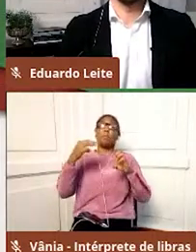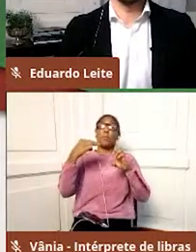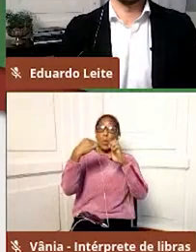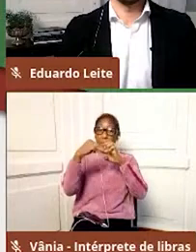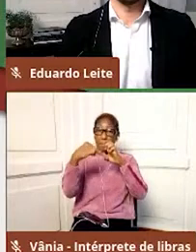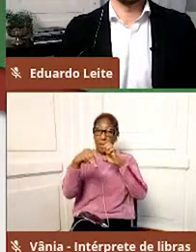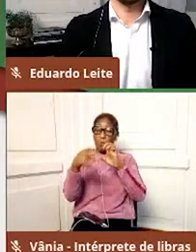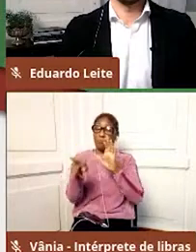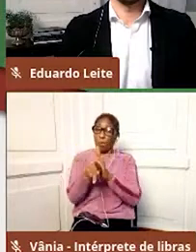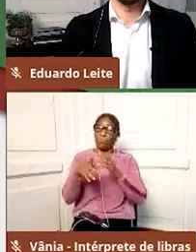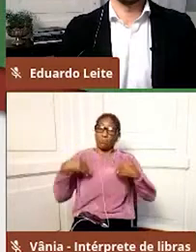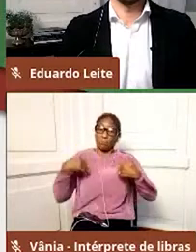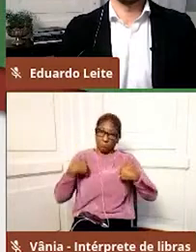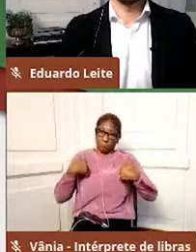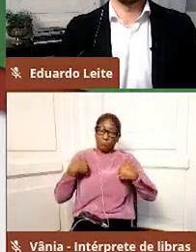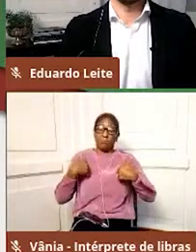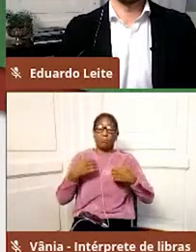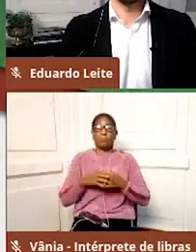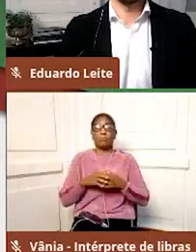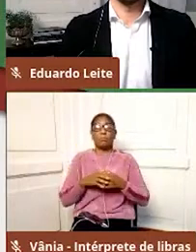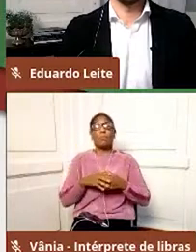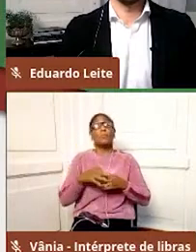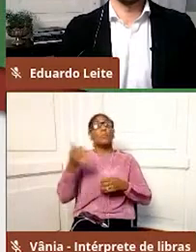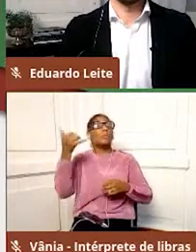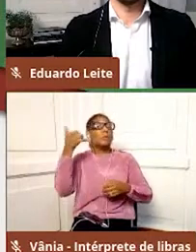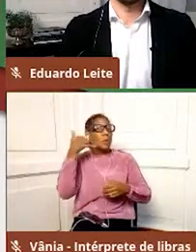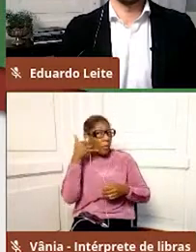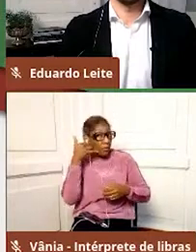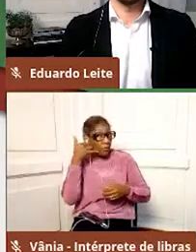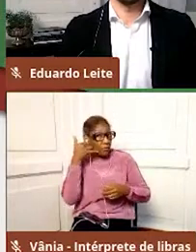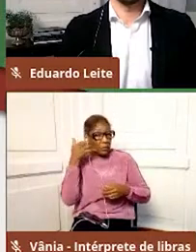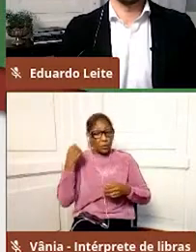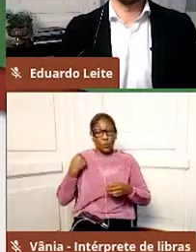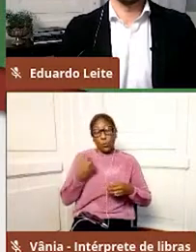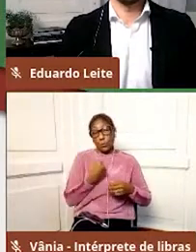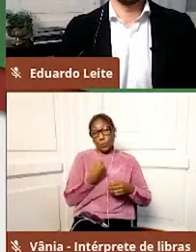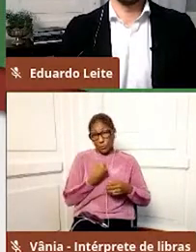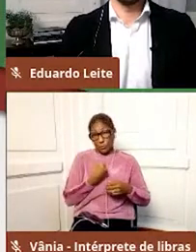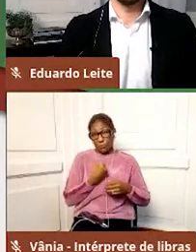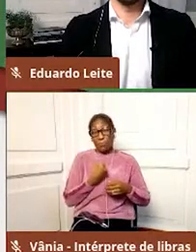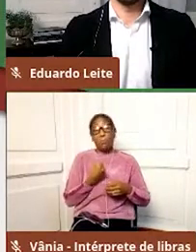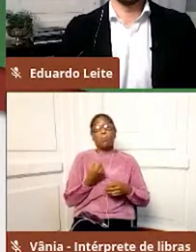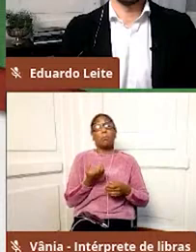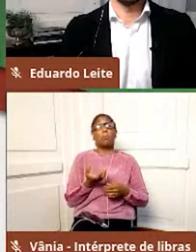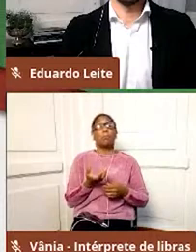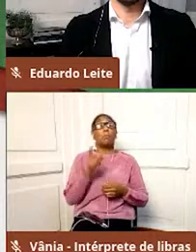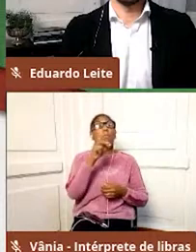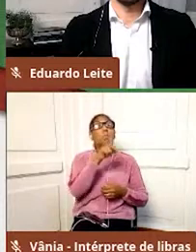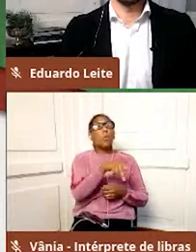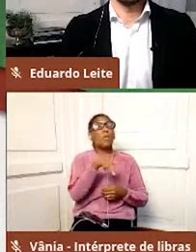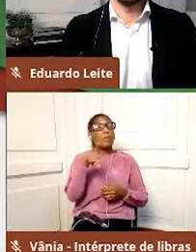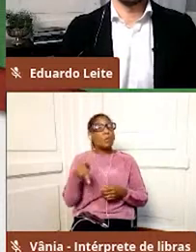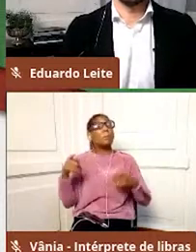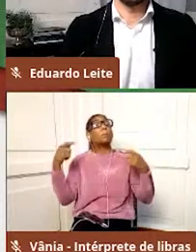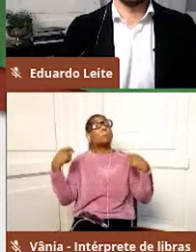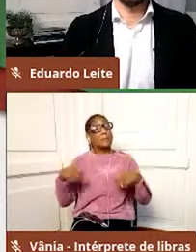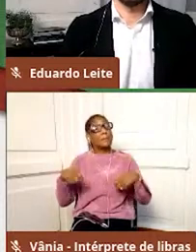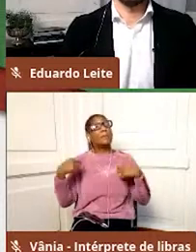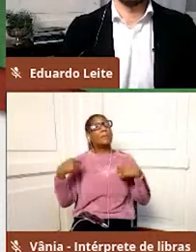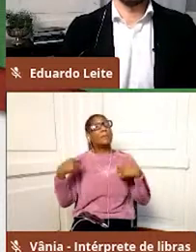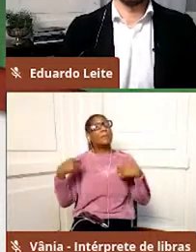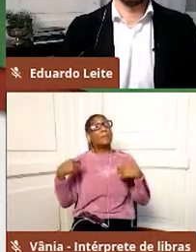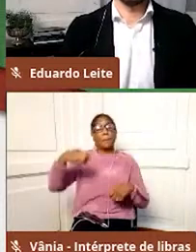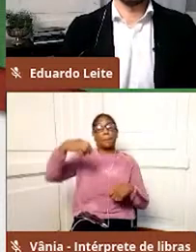e um celular. Isso somente para o caso do professor, tá? A Marcela está